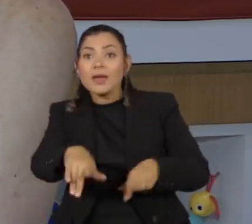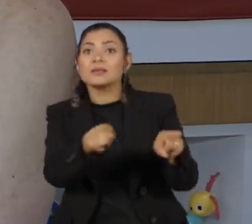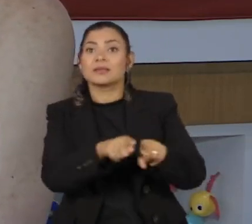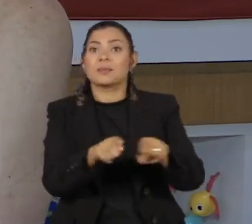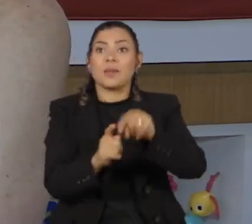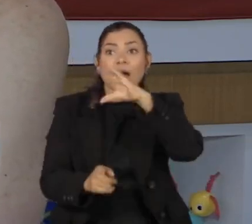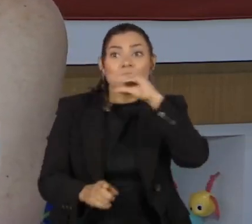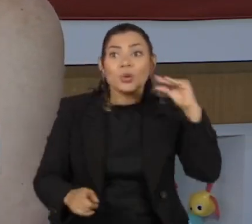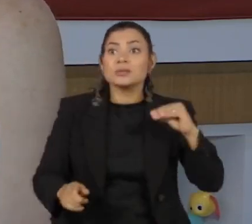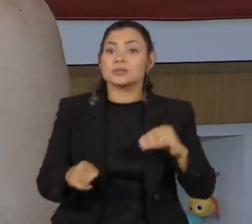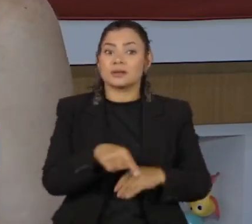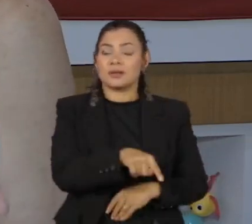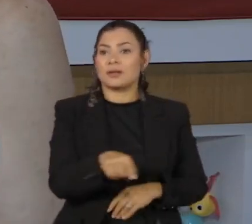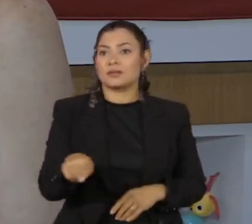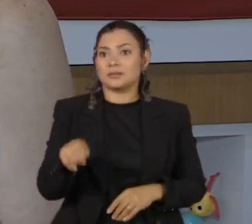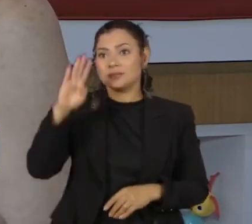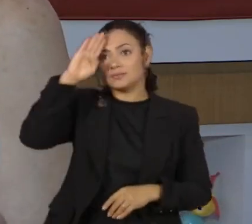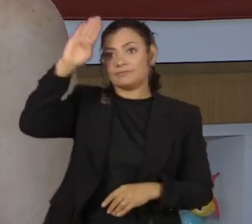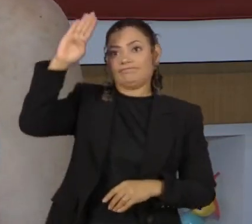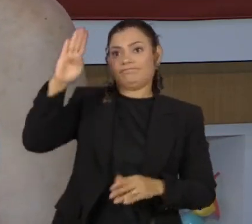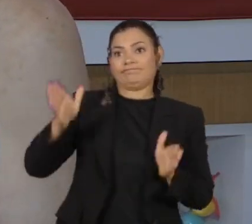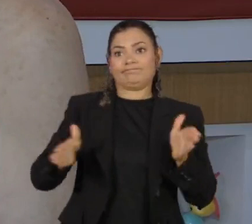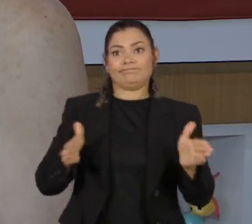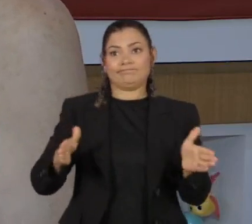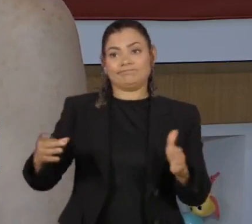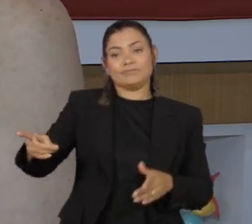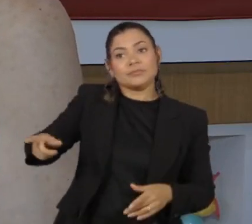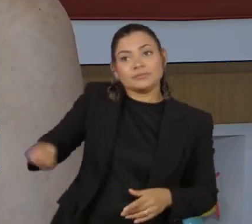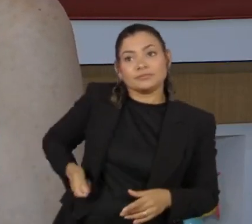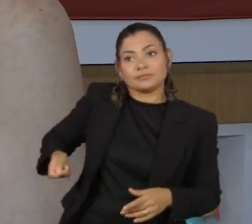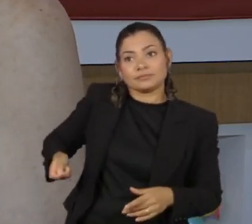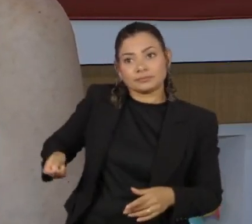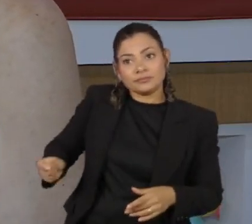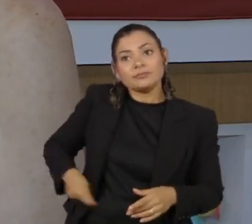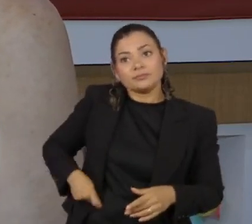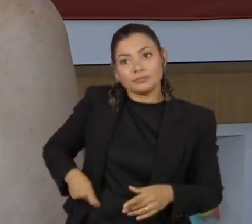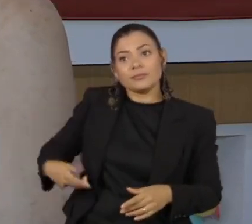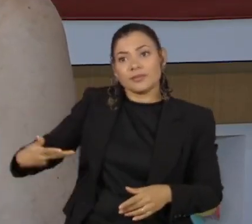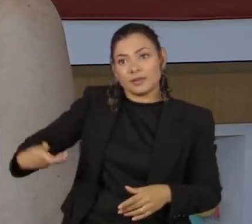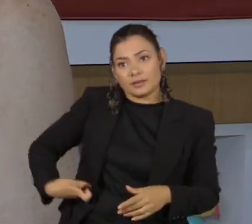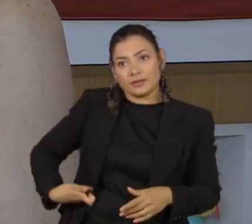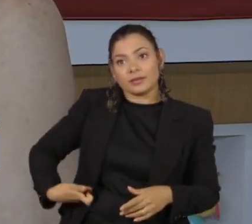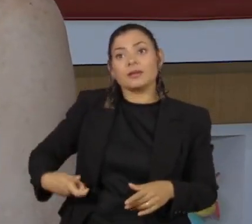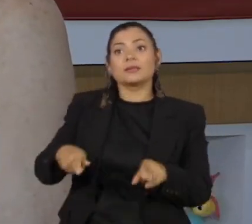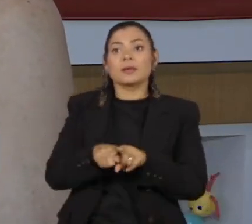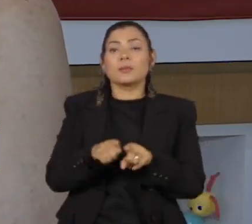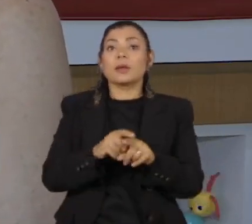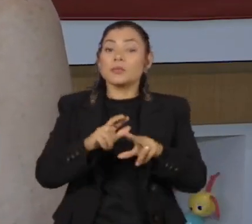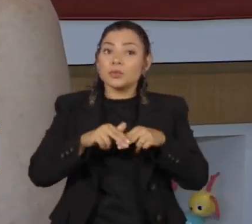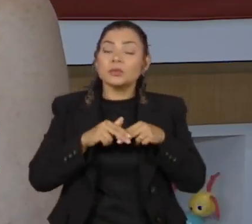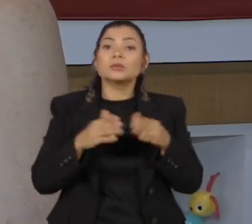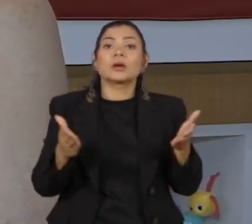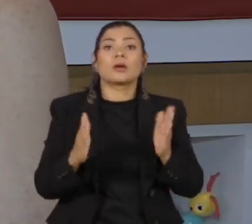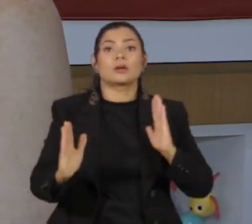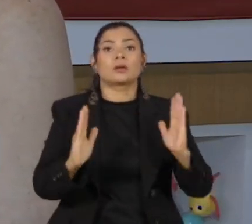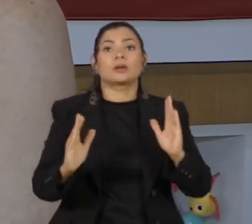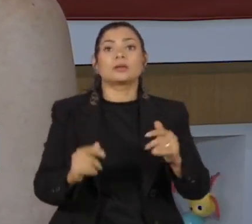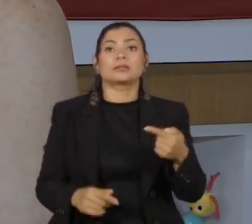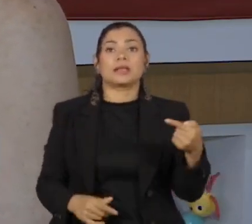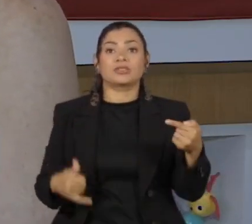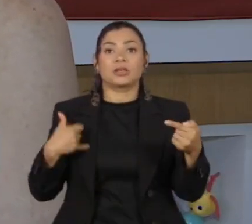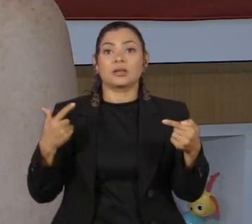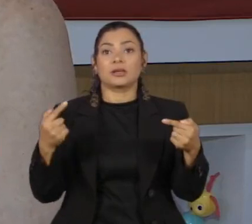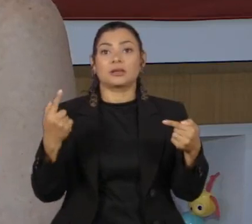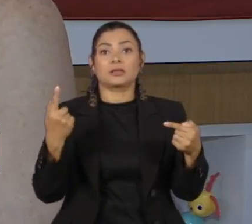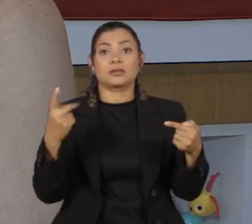e adolescentes, é a principal incidência da doença, por exemplo, quando ela abre o diagnóstico, a faixa mais comum é de 7 a